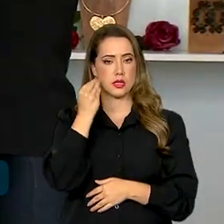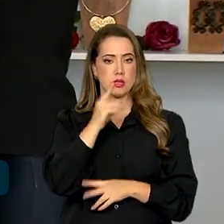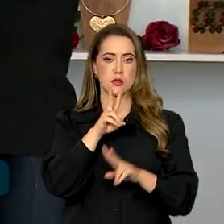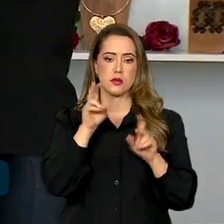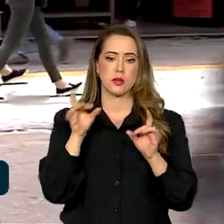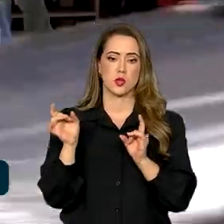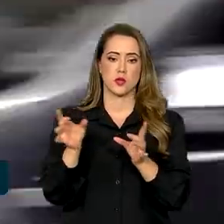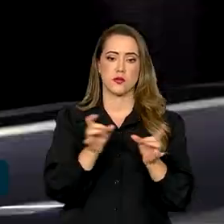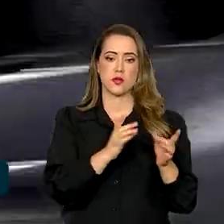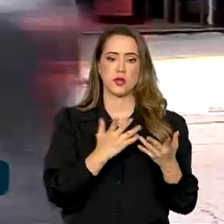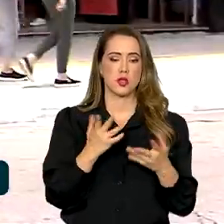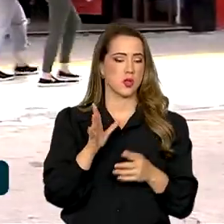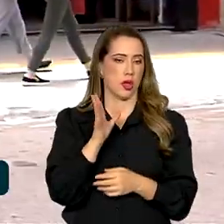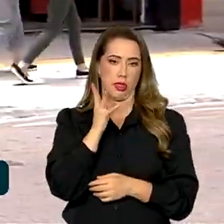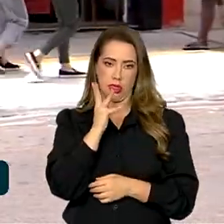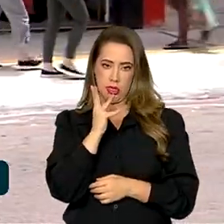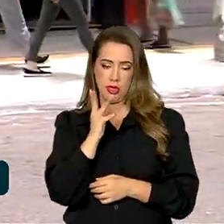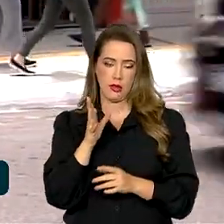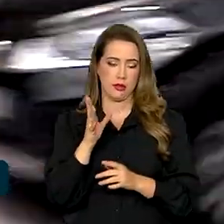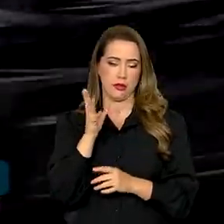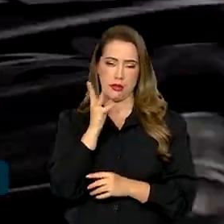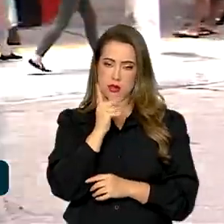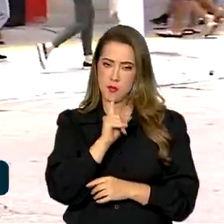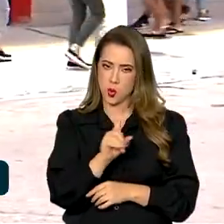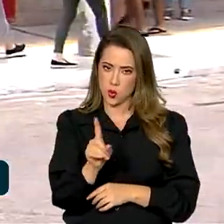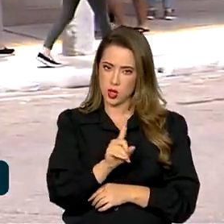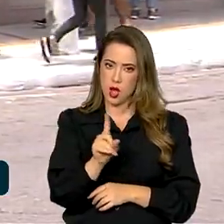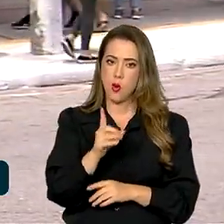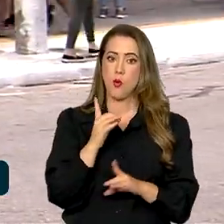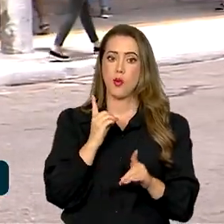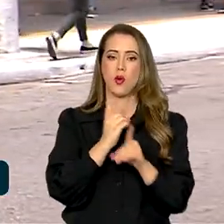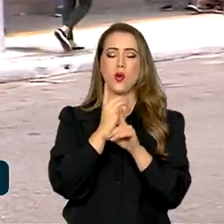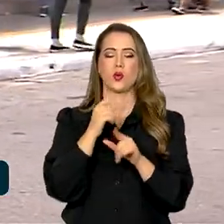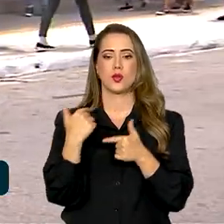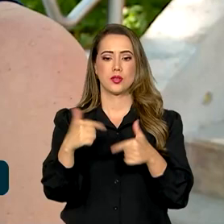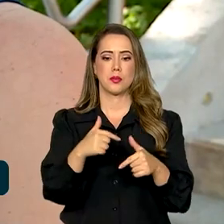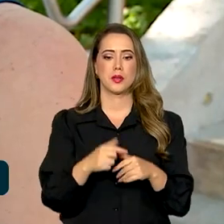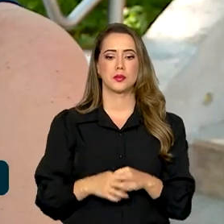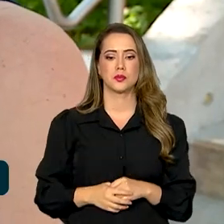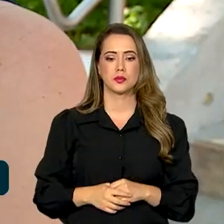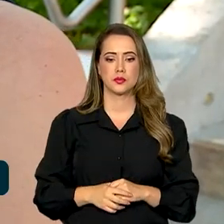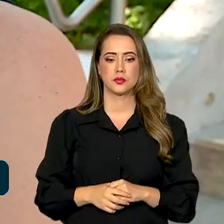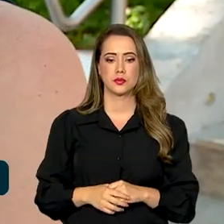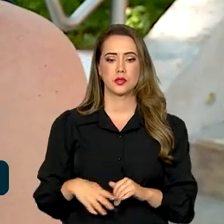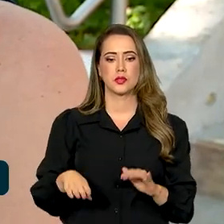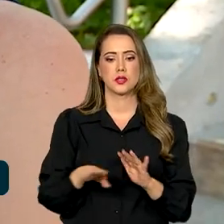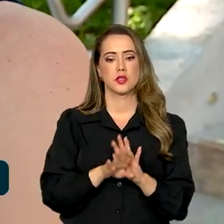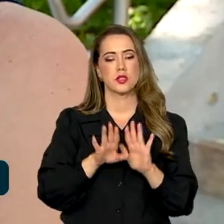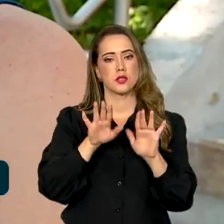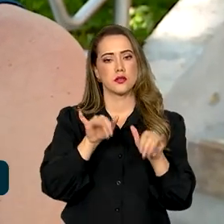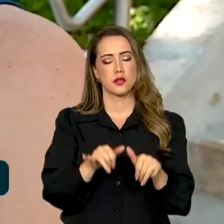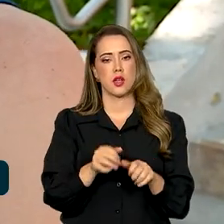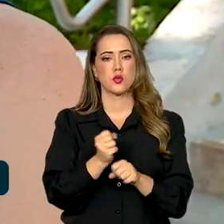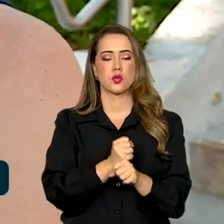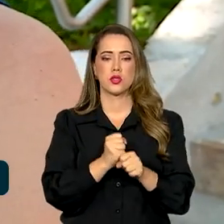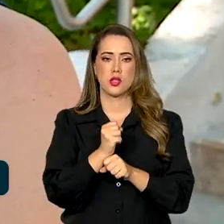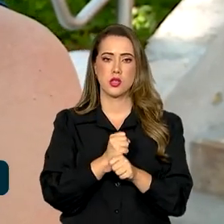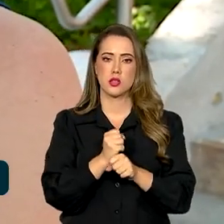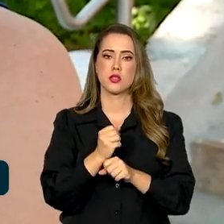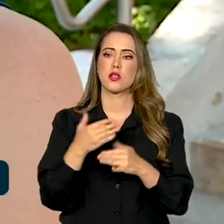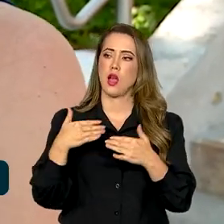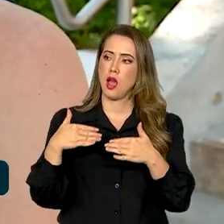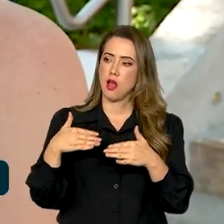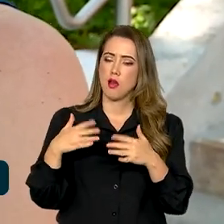área de vendas, não demorou para encontrar uma oportunidade de trabalho. Agora chega no final de ano, só abre muitas